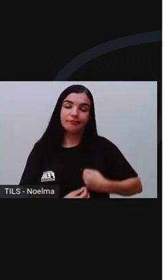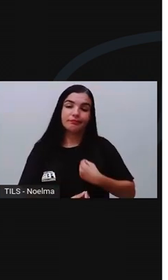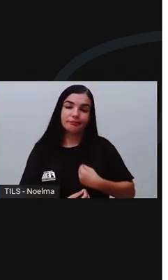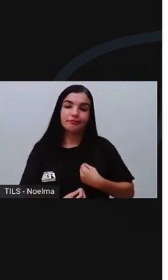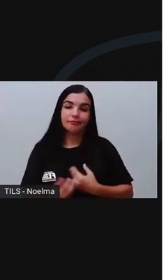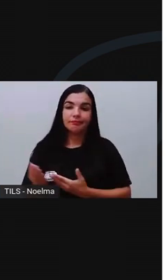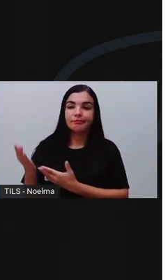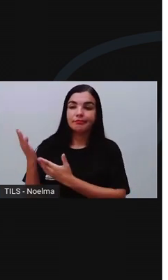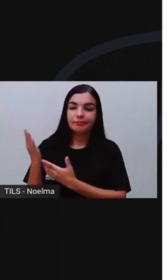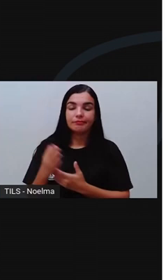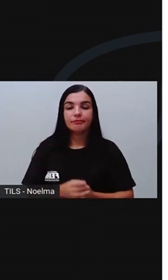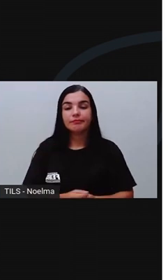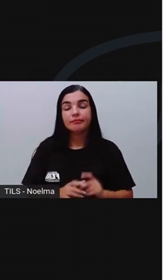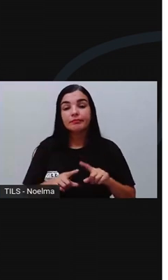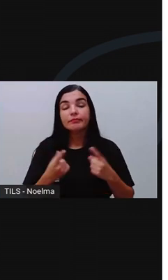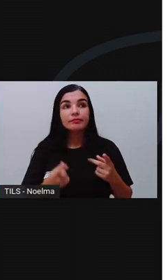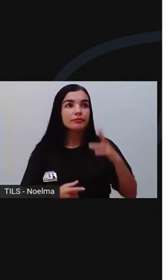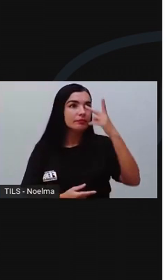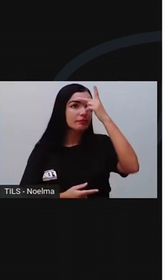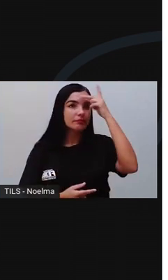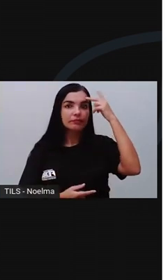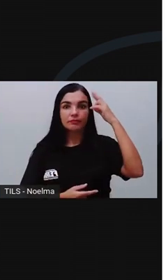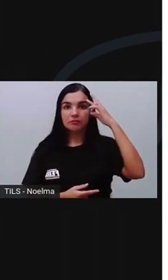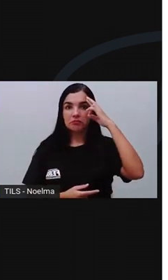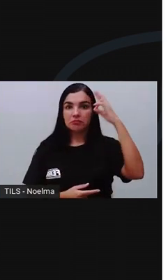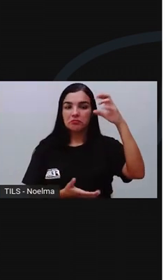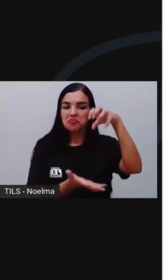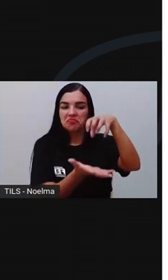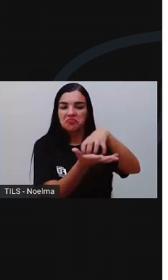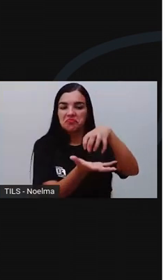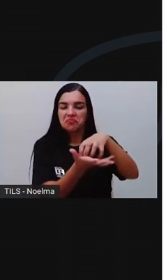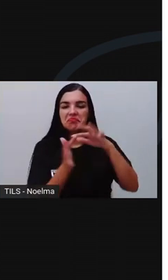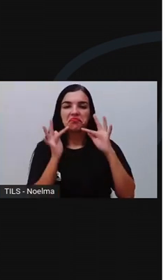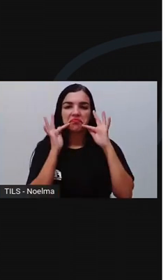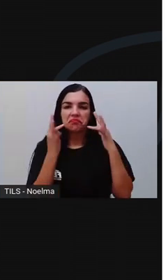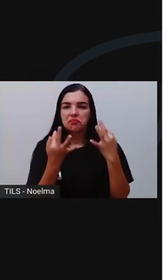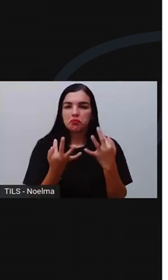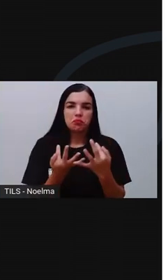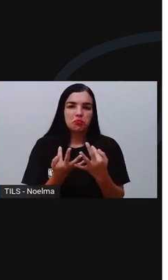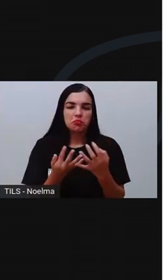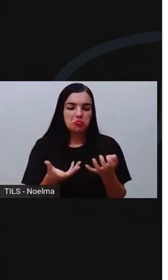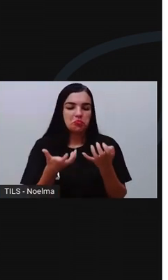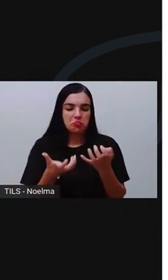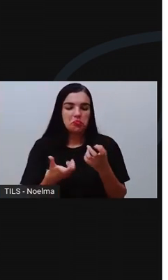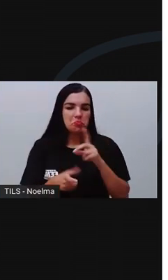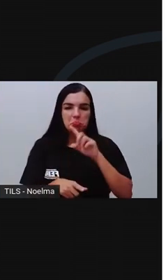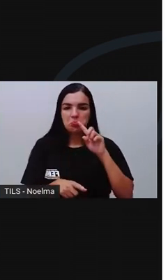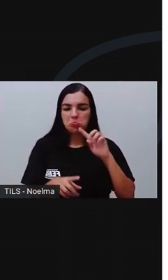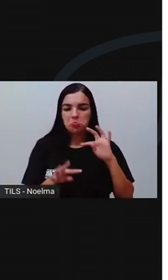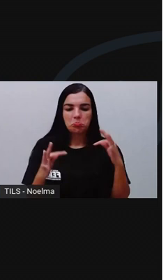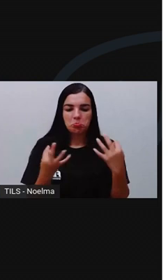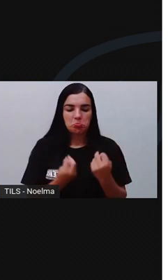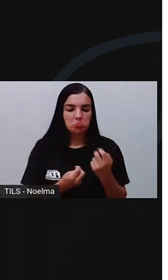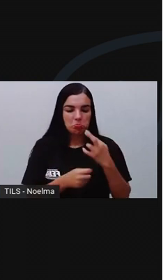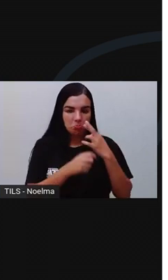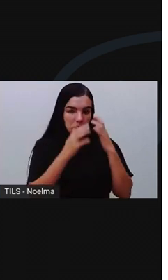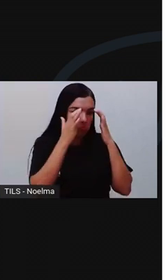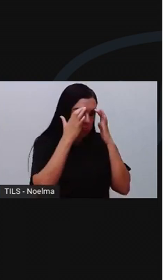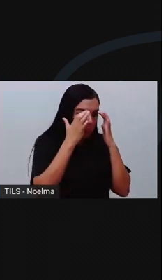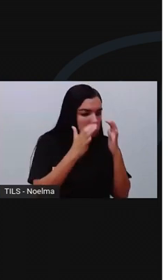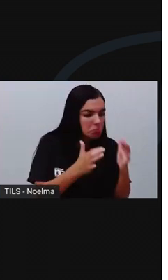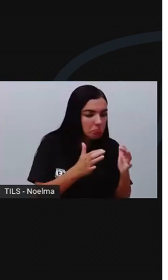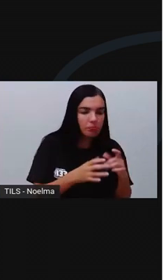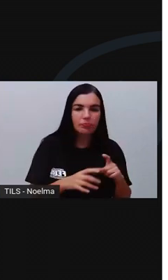África. O senhor de engenho era o centro da família e dele esperava se dar seu respeito, fazer valer sua